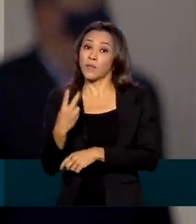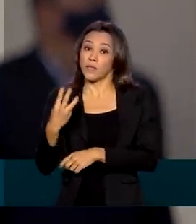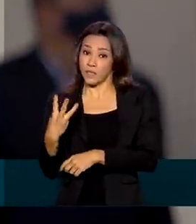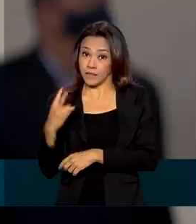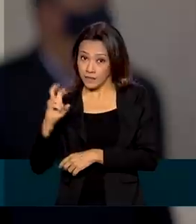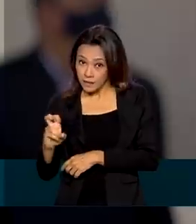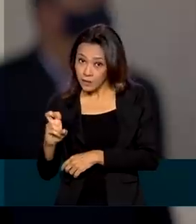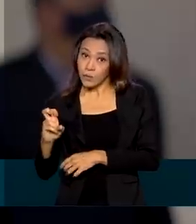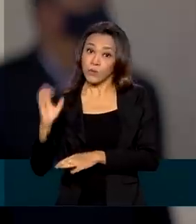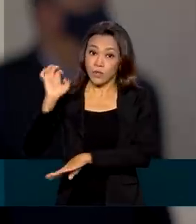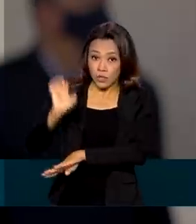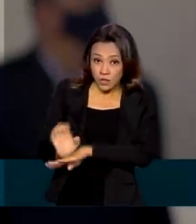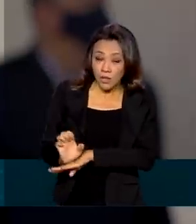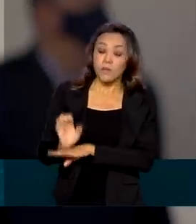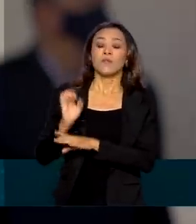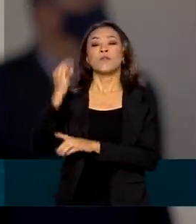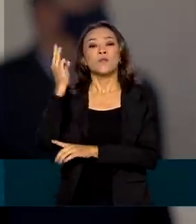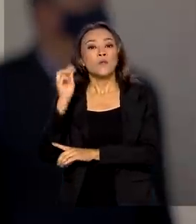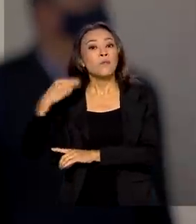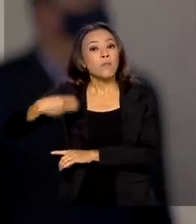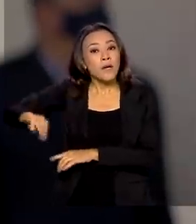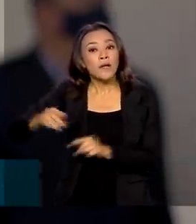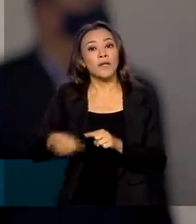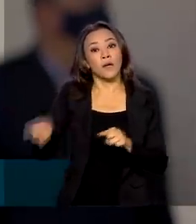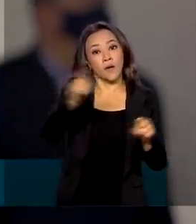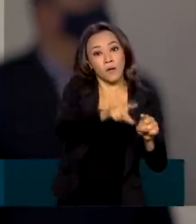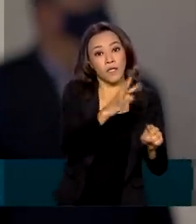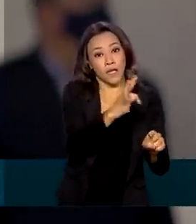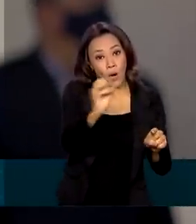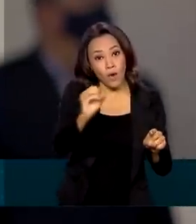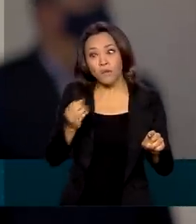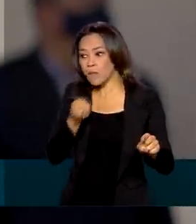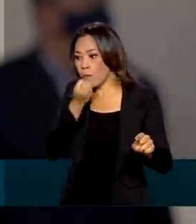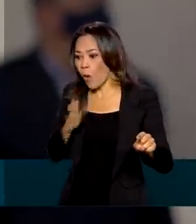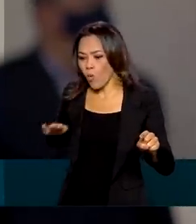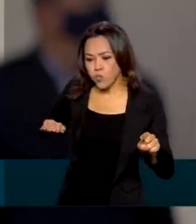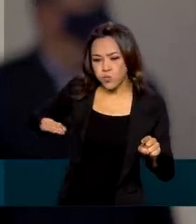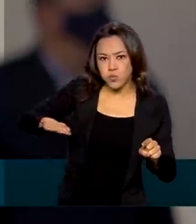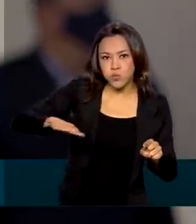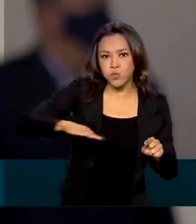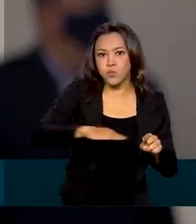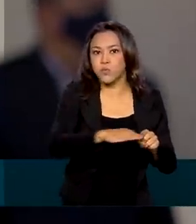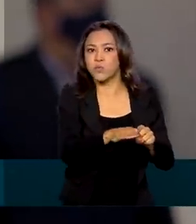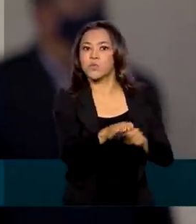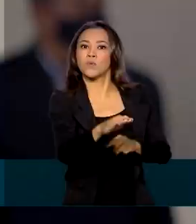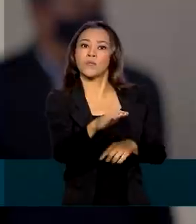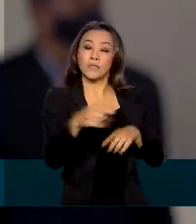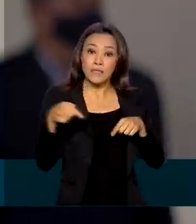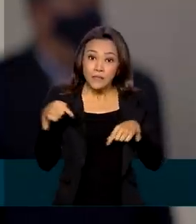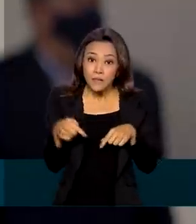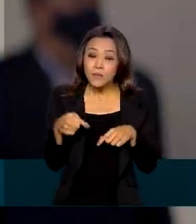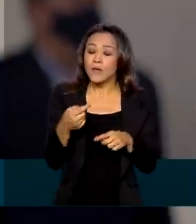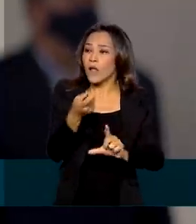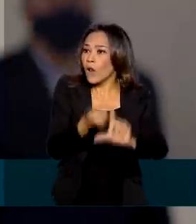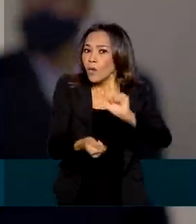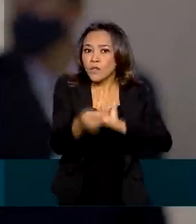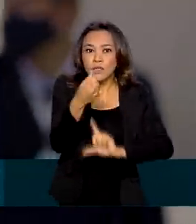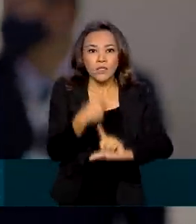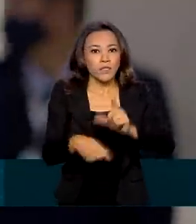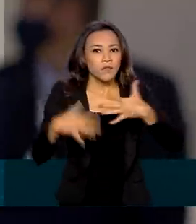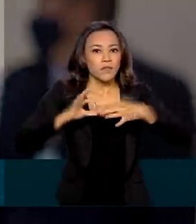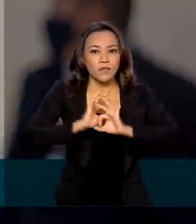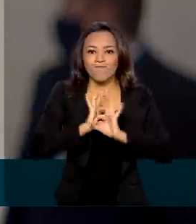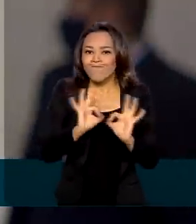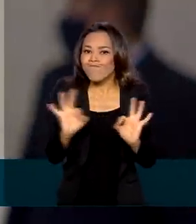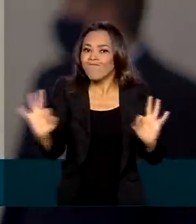de Tocantins, nós vamos encurtar muita distância do produtor para a Ferrovia Norte Sul. Então, o ganho logístico sem precedente. Além